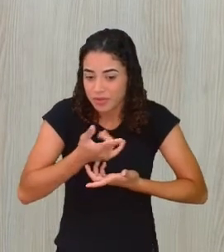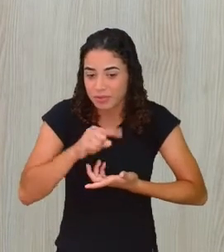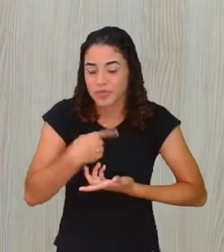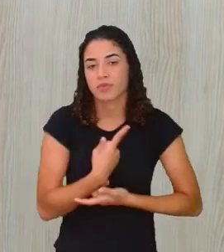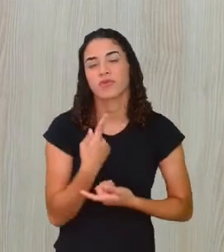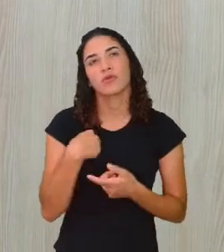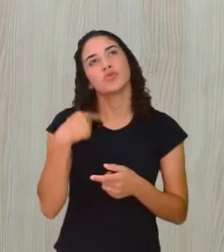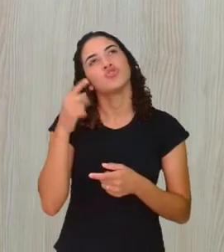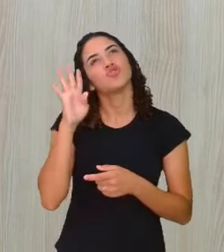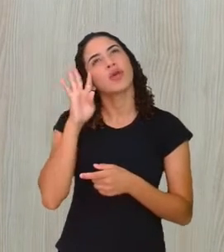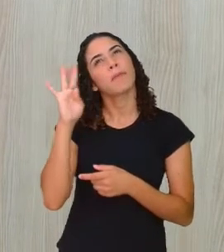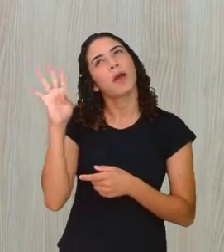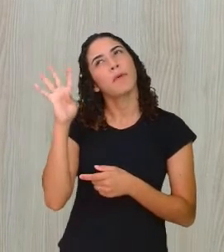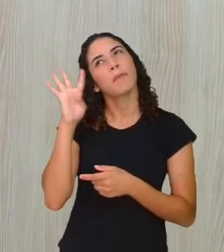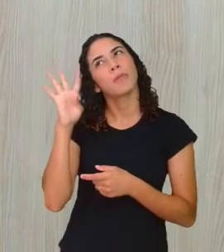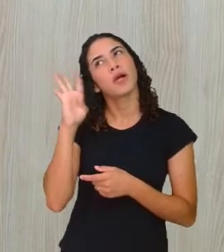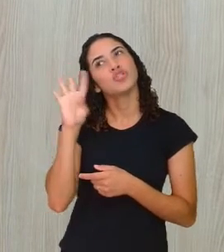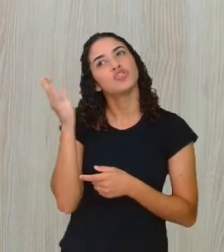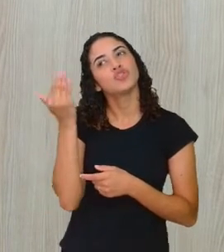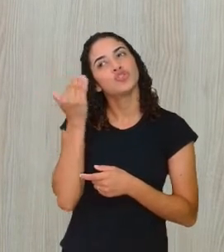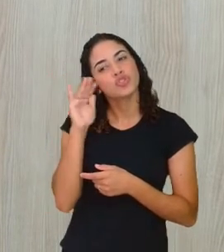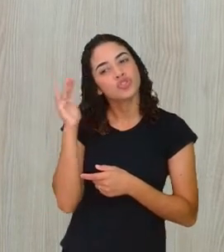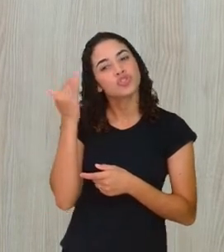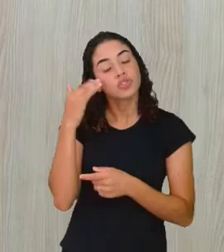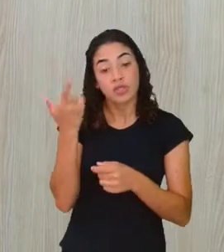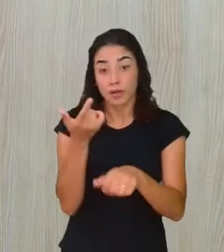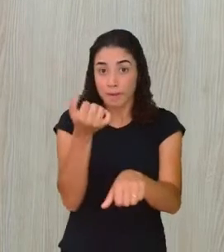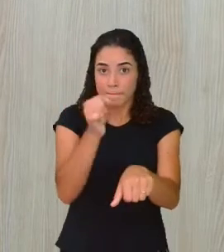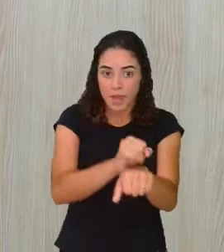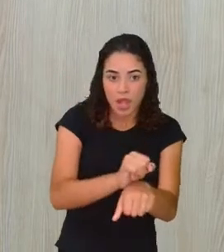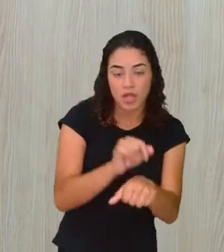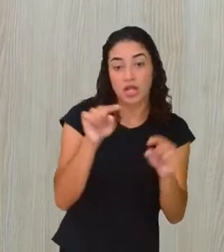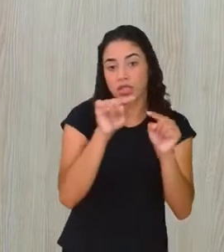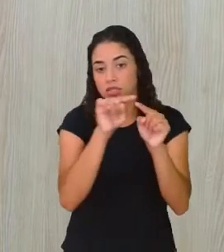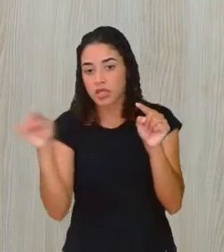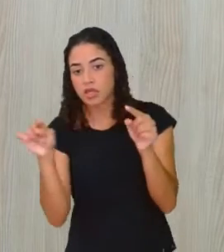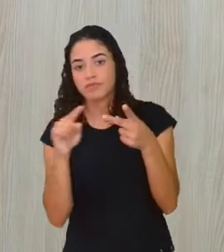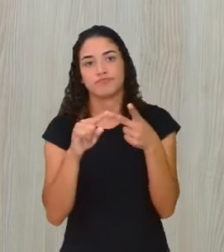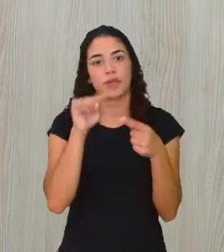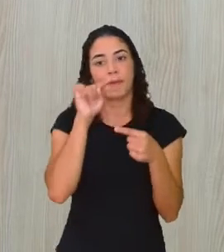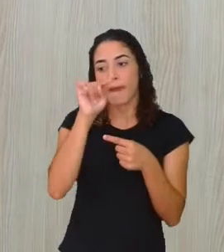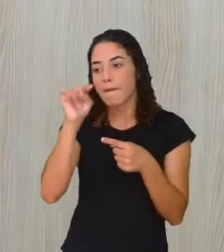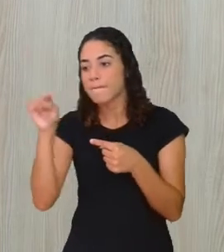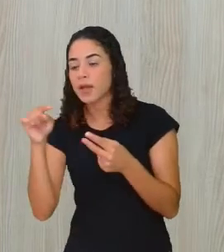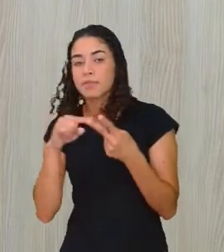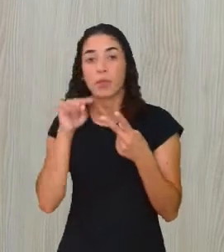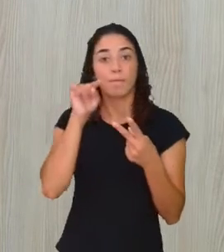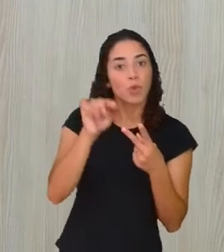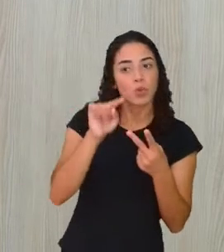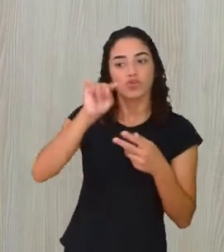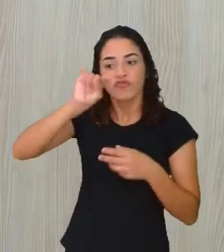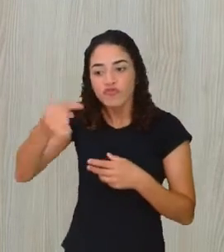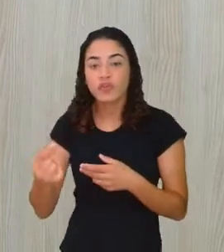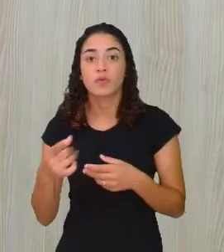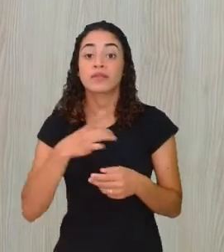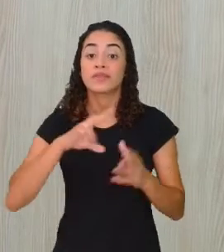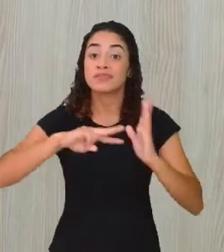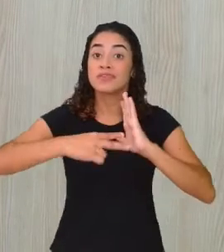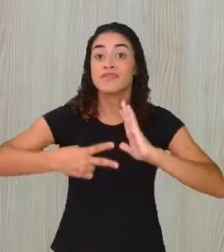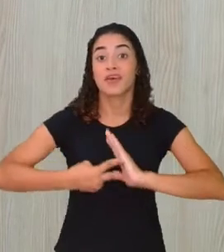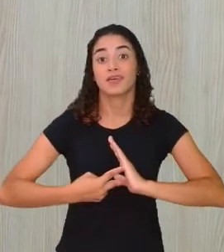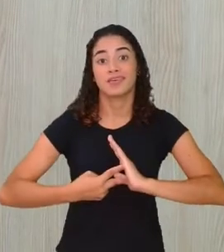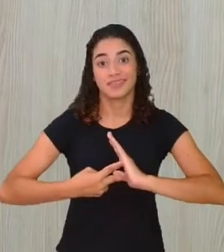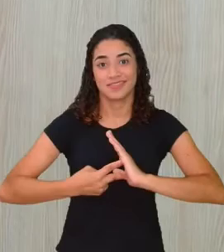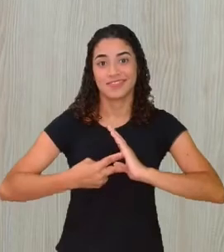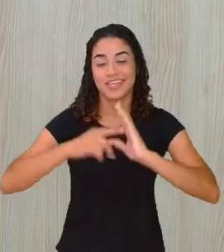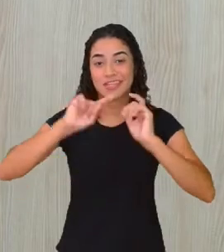imagens e todas as pausas, as reticências, os travessões, os pontos finais ali têm um significado. Então, a gente